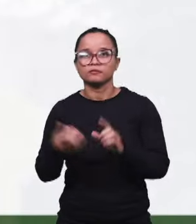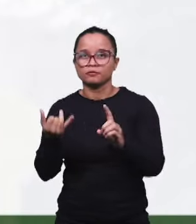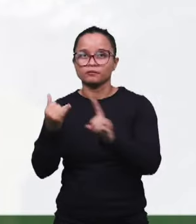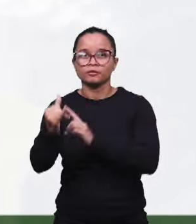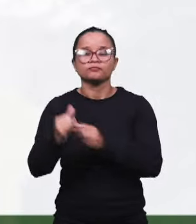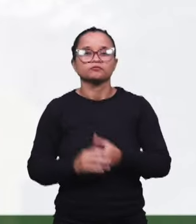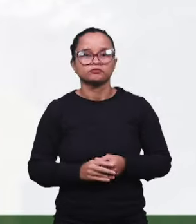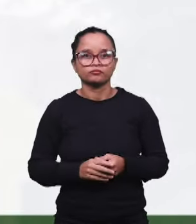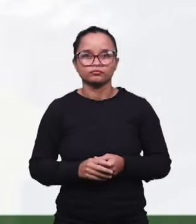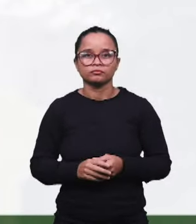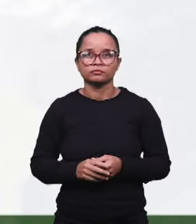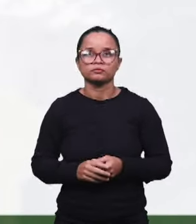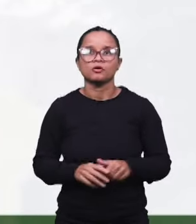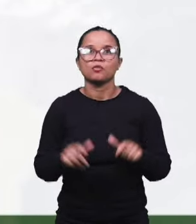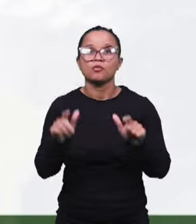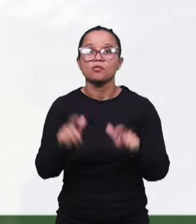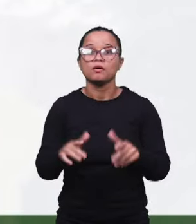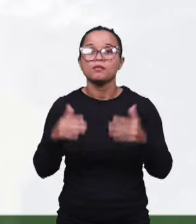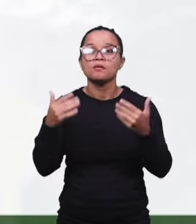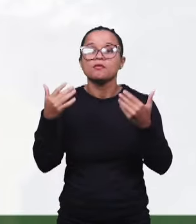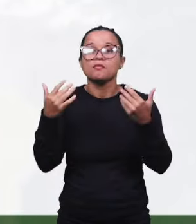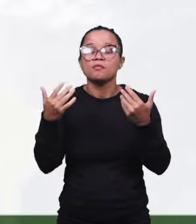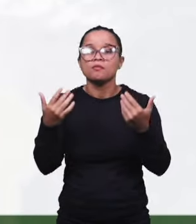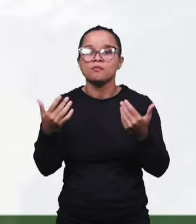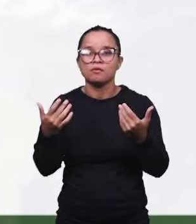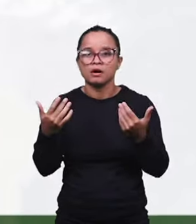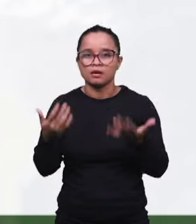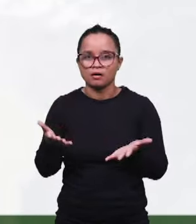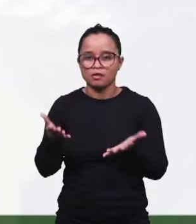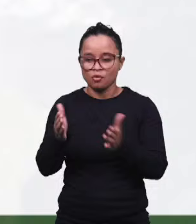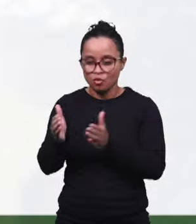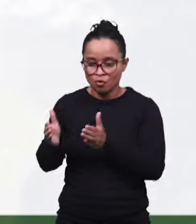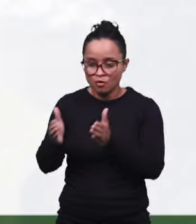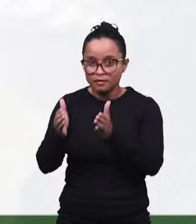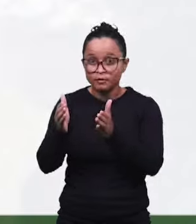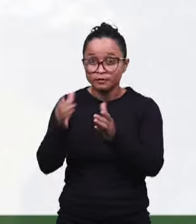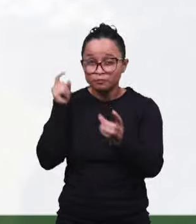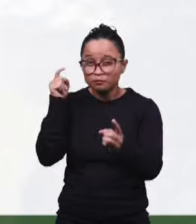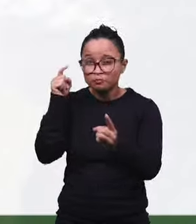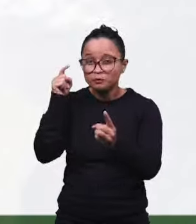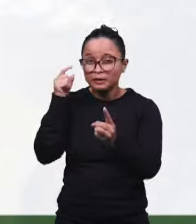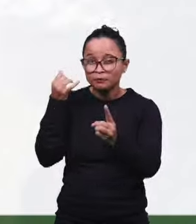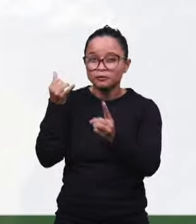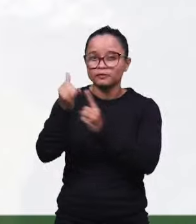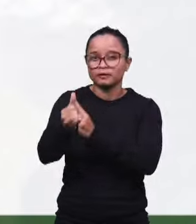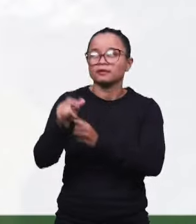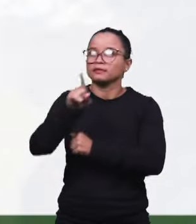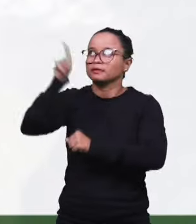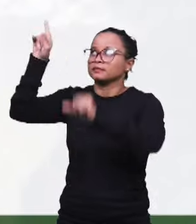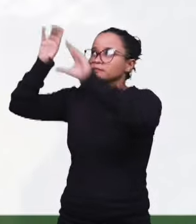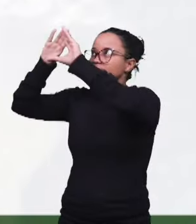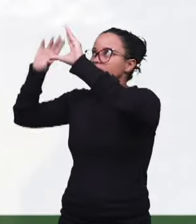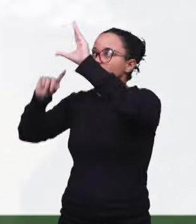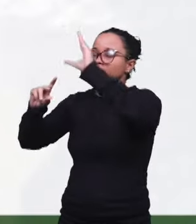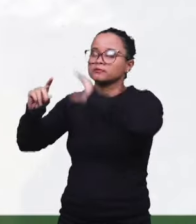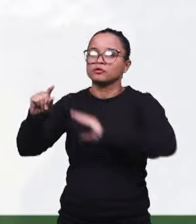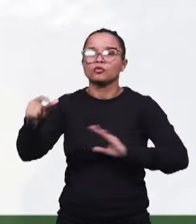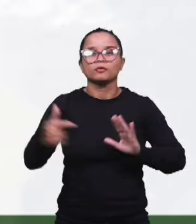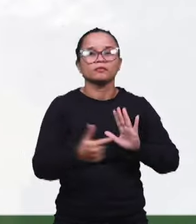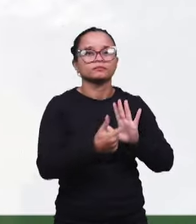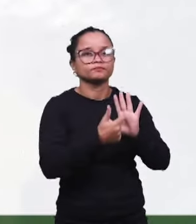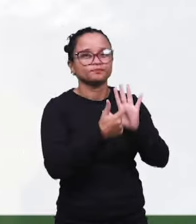onde está o caminho profetizado desde a eternidade com vistas ao